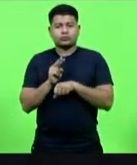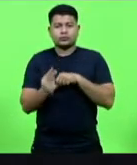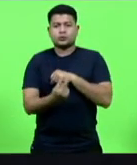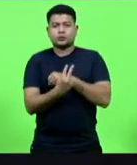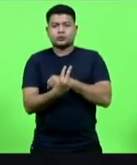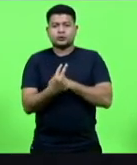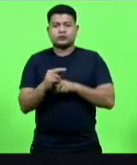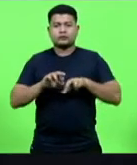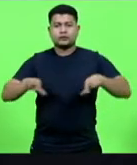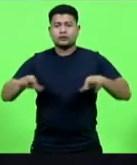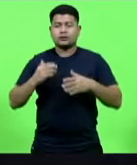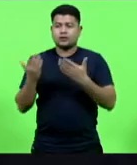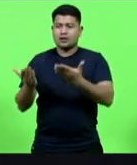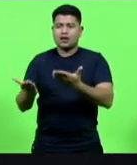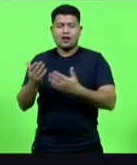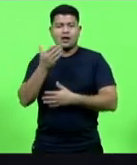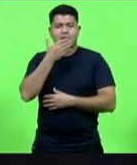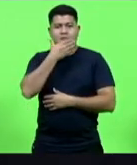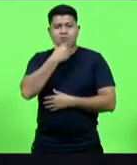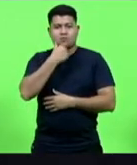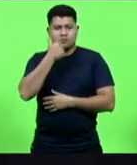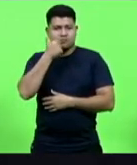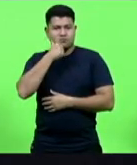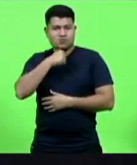os seus filhos, seus herdeiros,